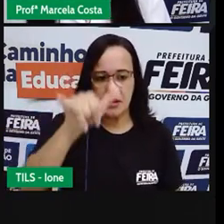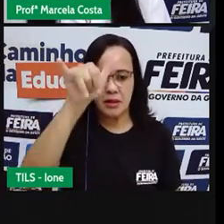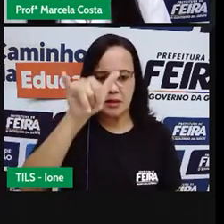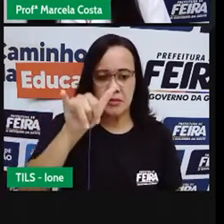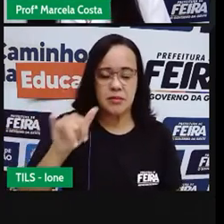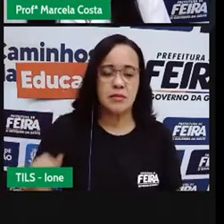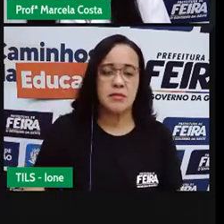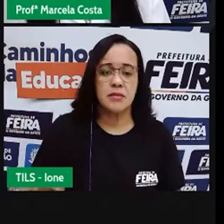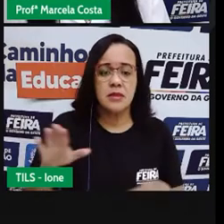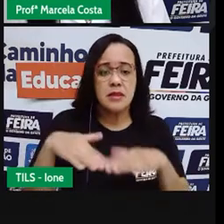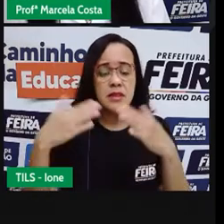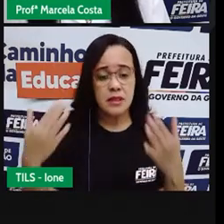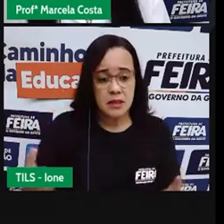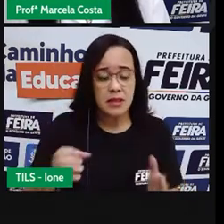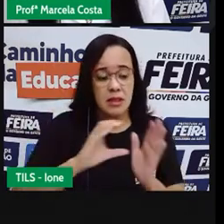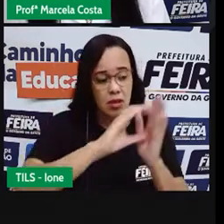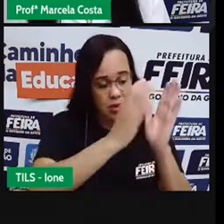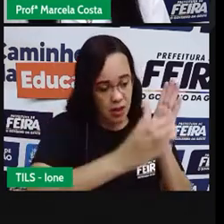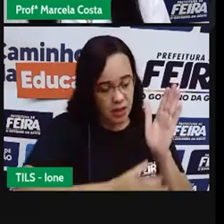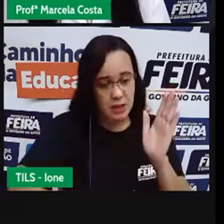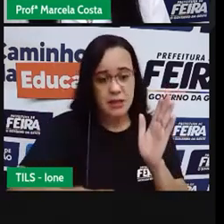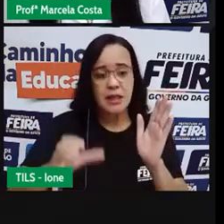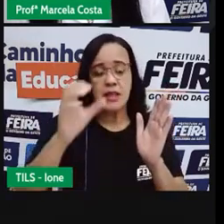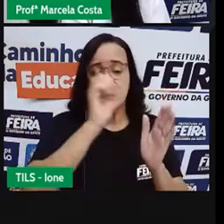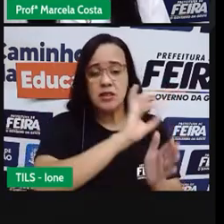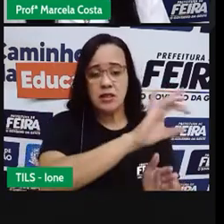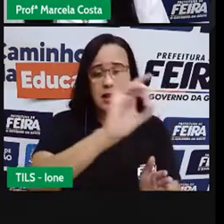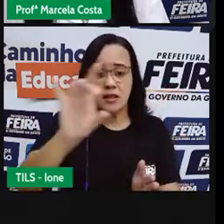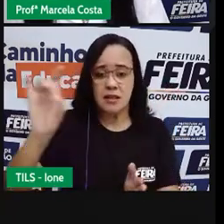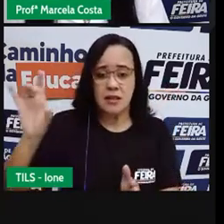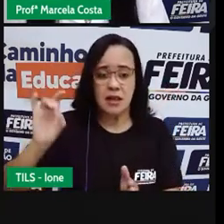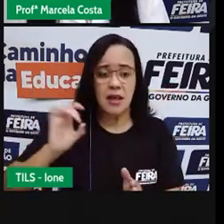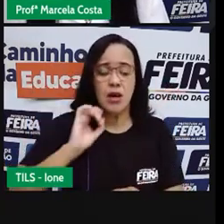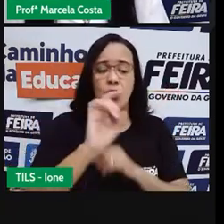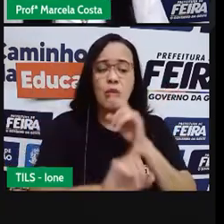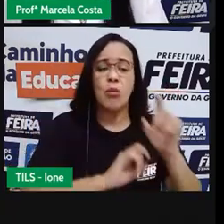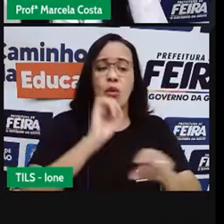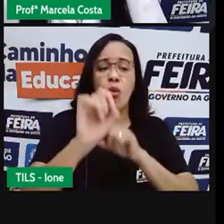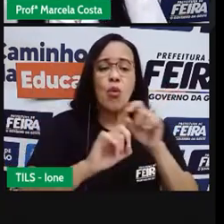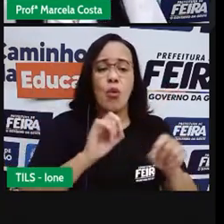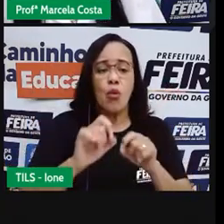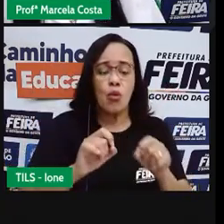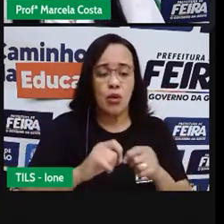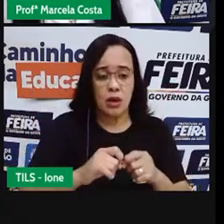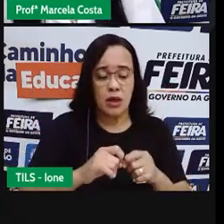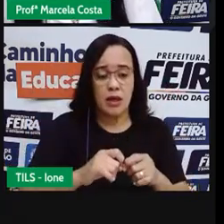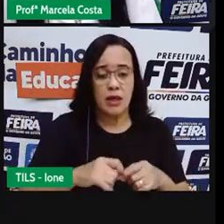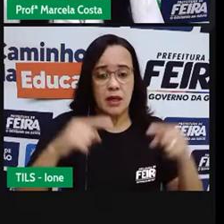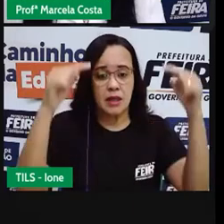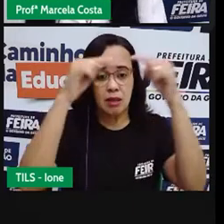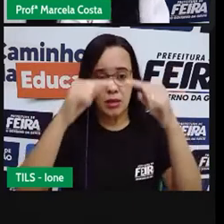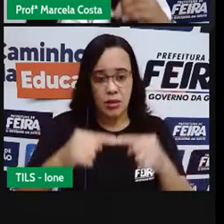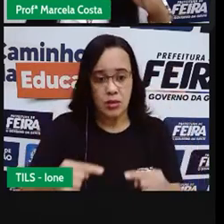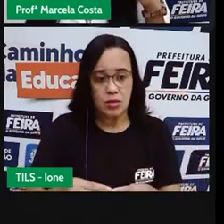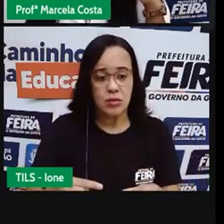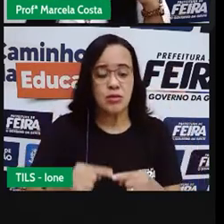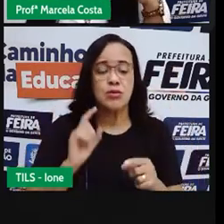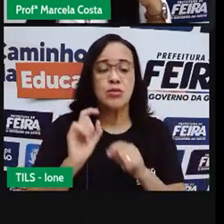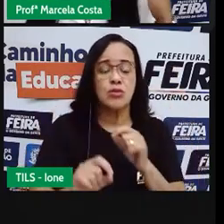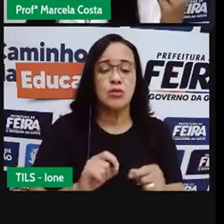Enumerando as diferenças Colocando características Que representam adjetivos Então